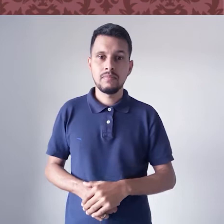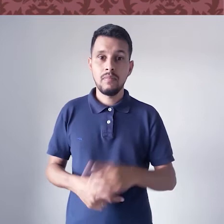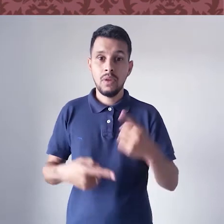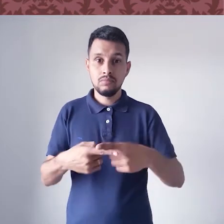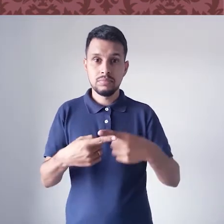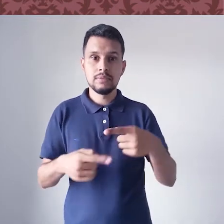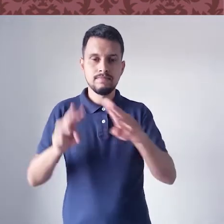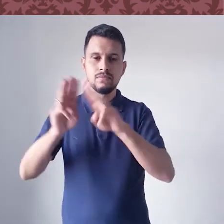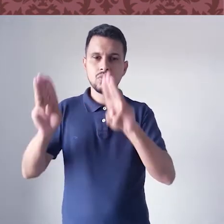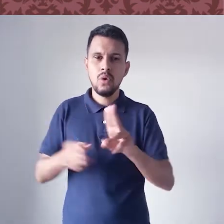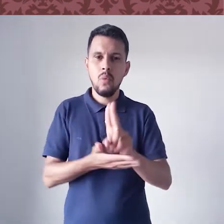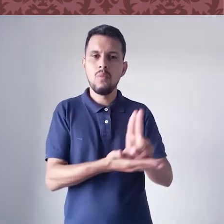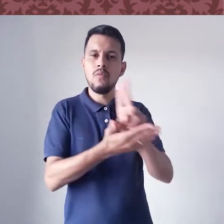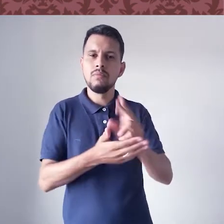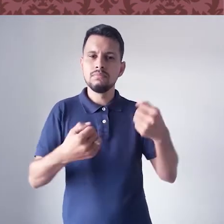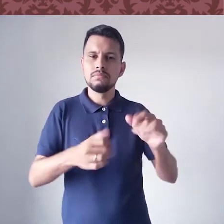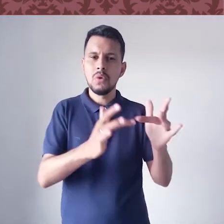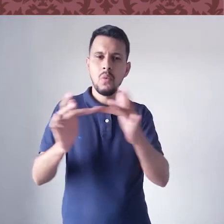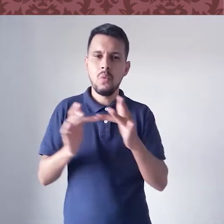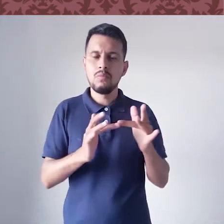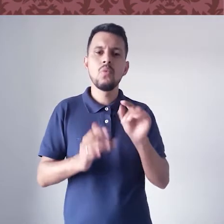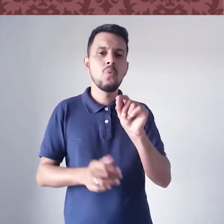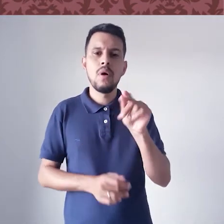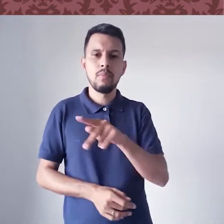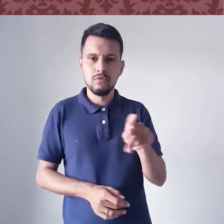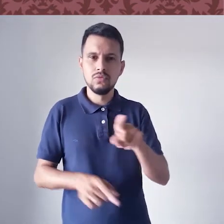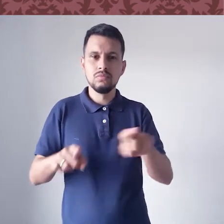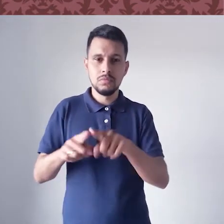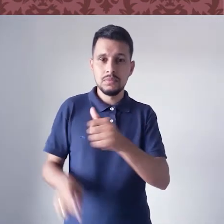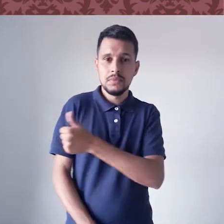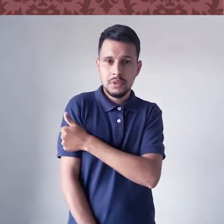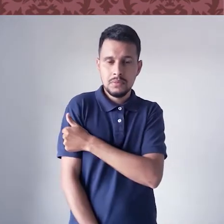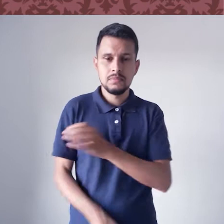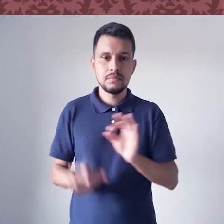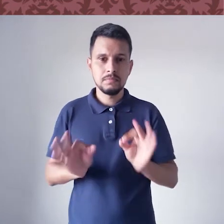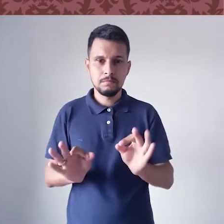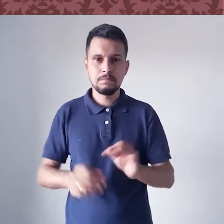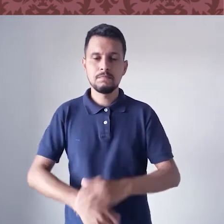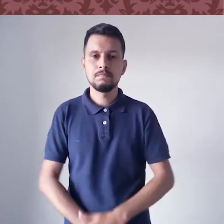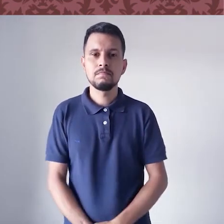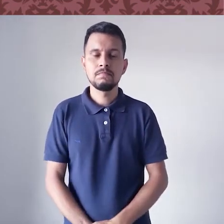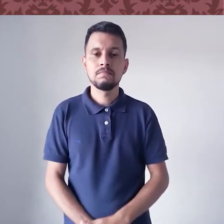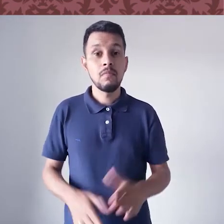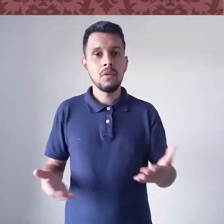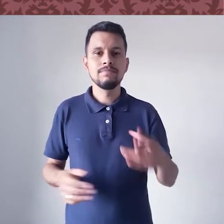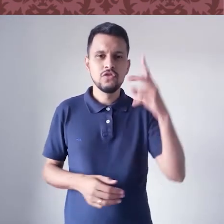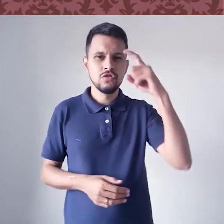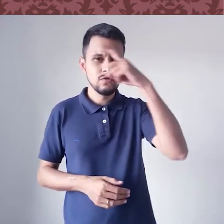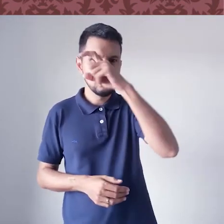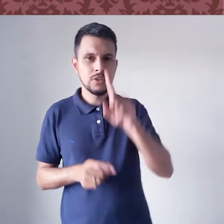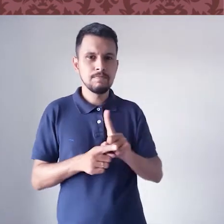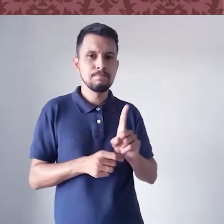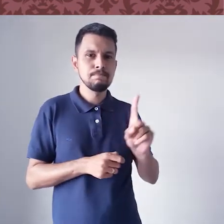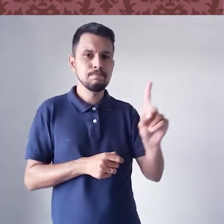de fato, como a gente é um museu universitário, a gente precisa estar o tempo todo em contato tanto com os alunos quanto com os professores. Então, ficava